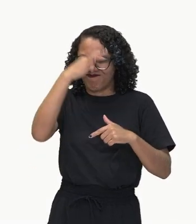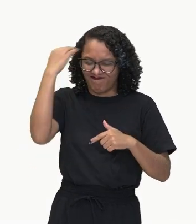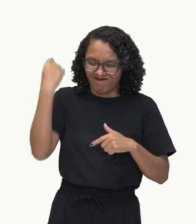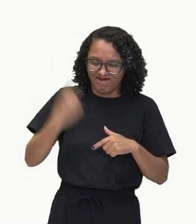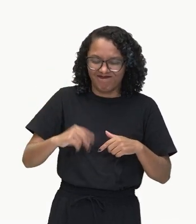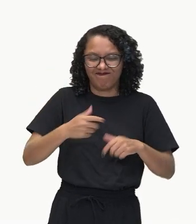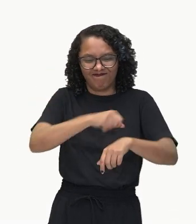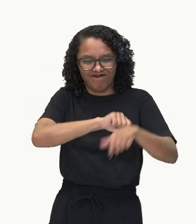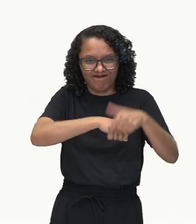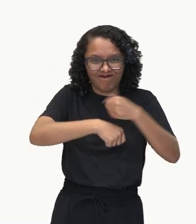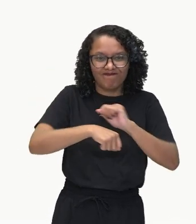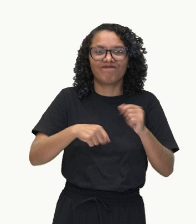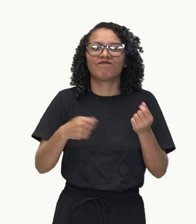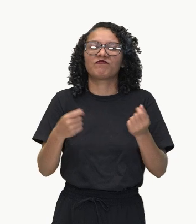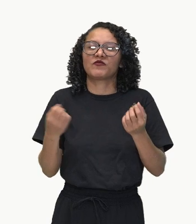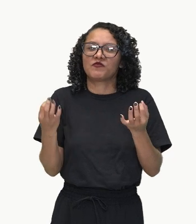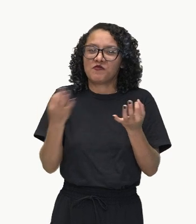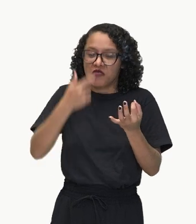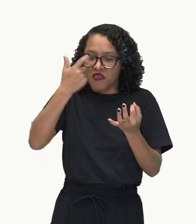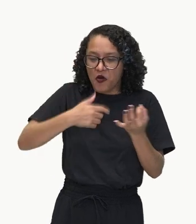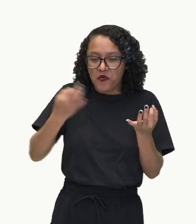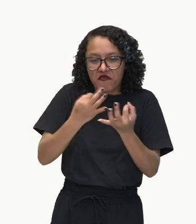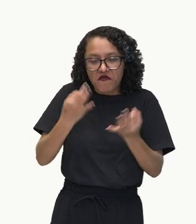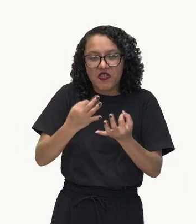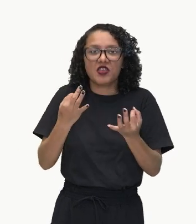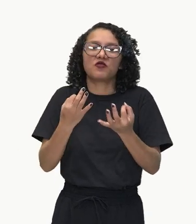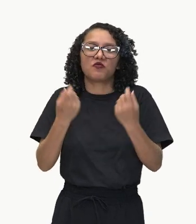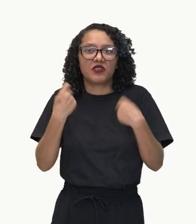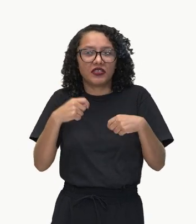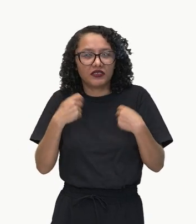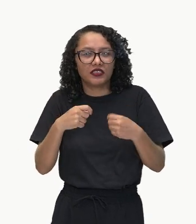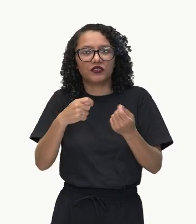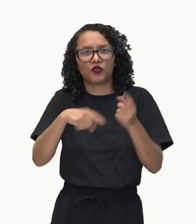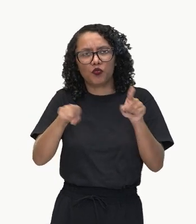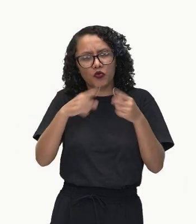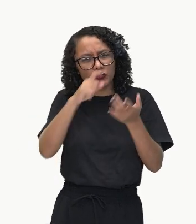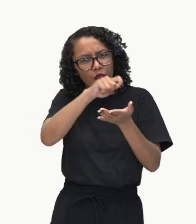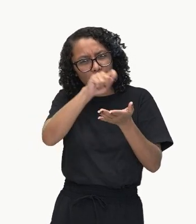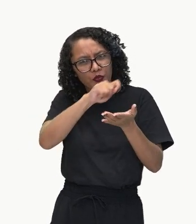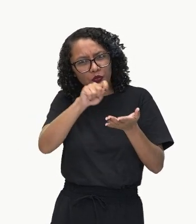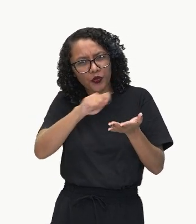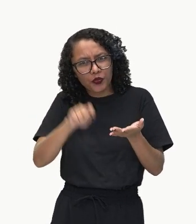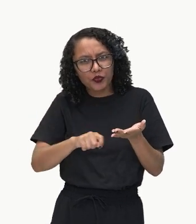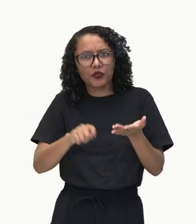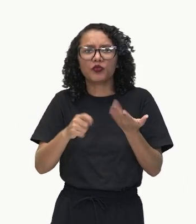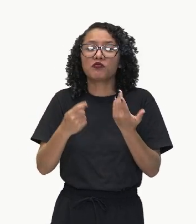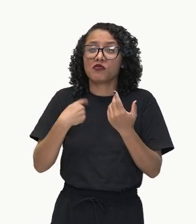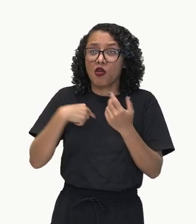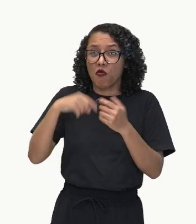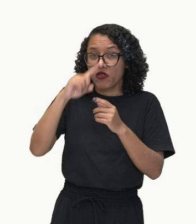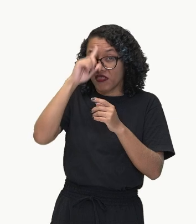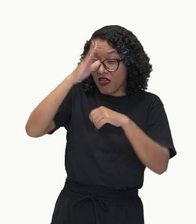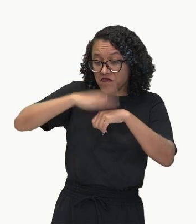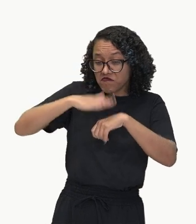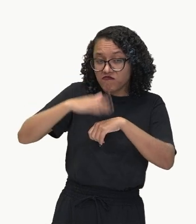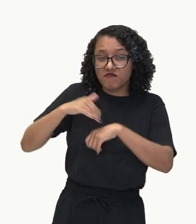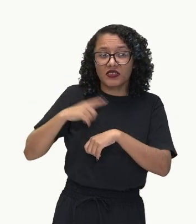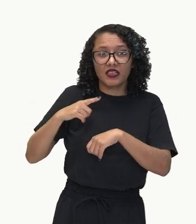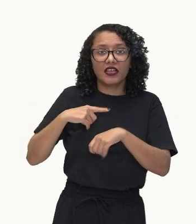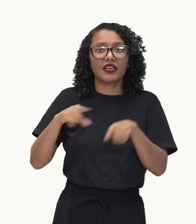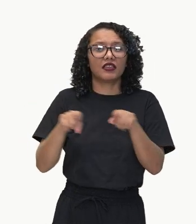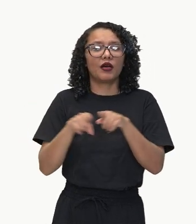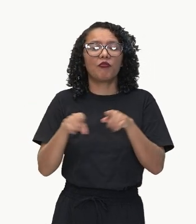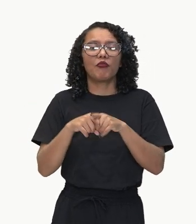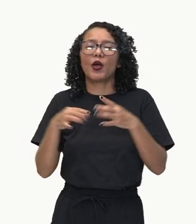perfeccionista. Escrevo minhas músicas. Tenho minhas próprias ideias. Ajudo com minhas roupas.